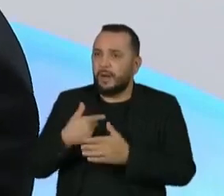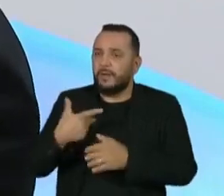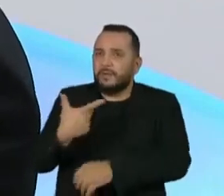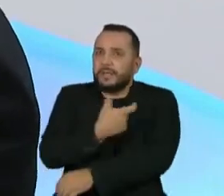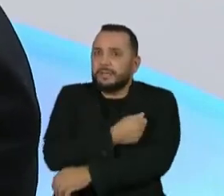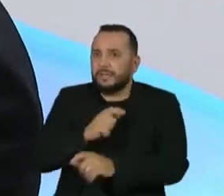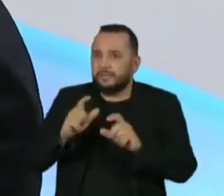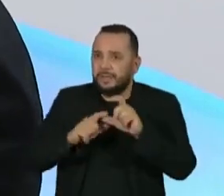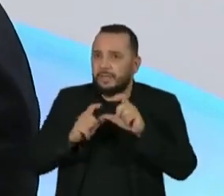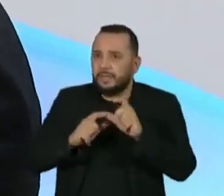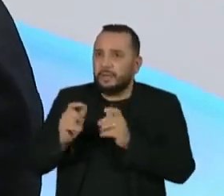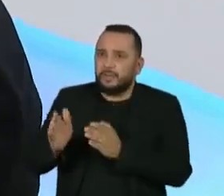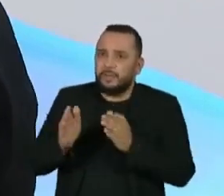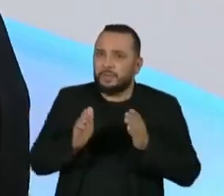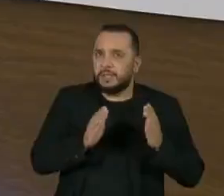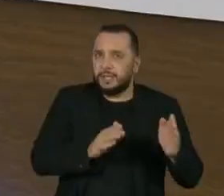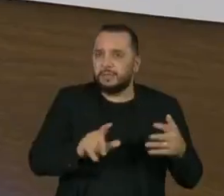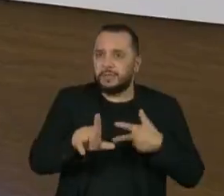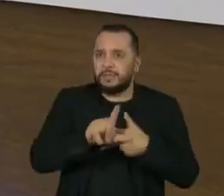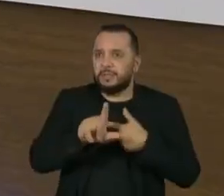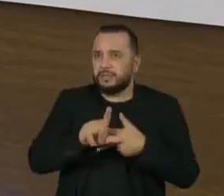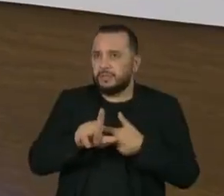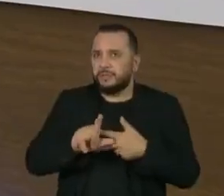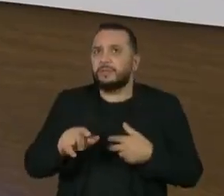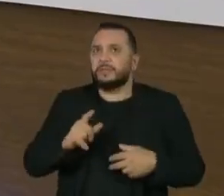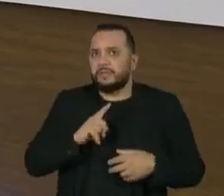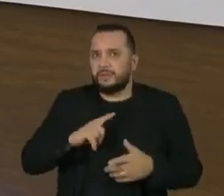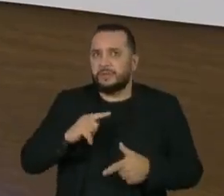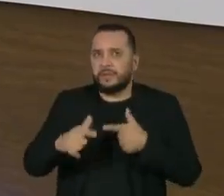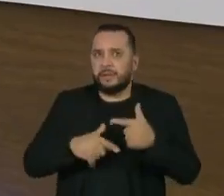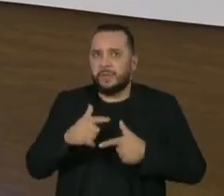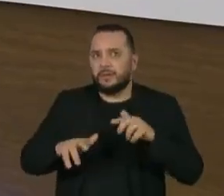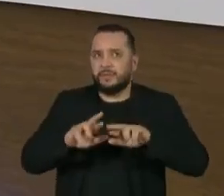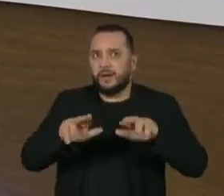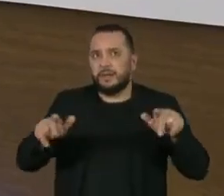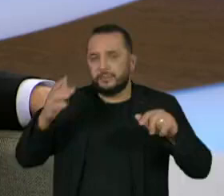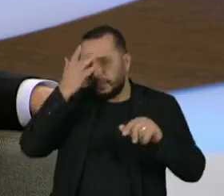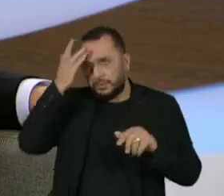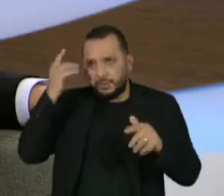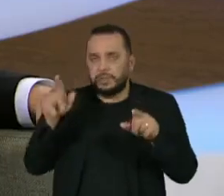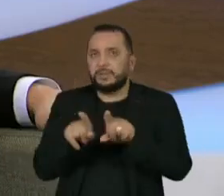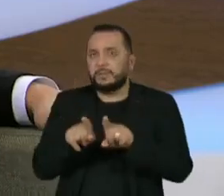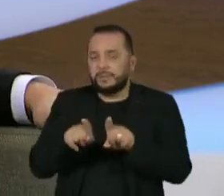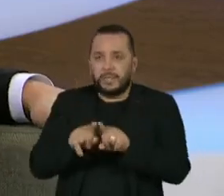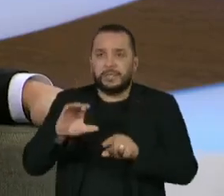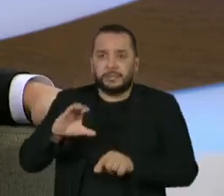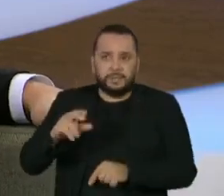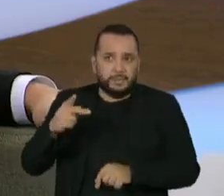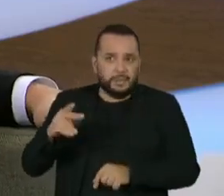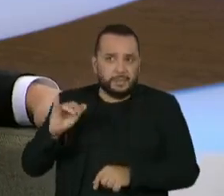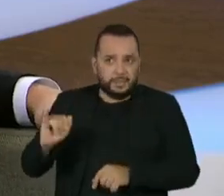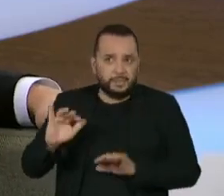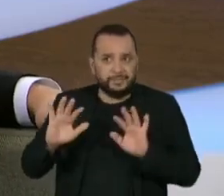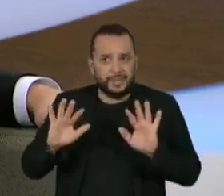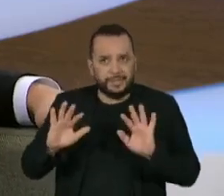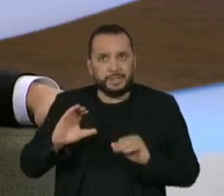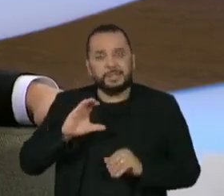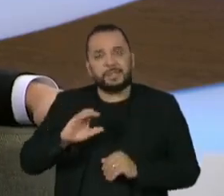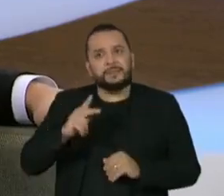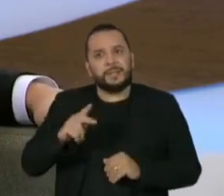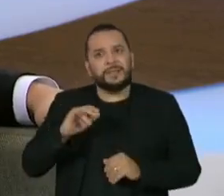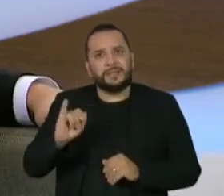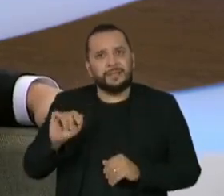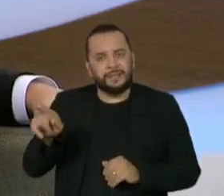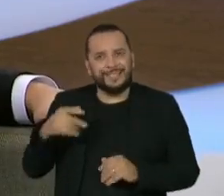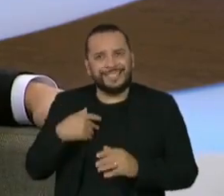legislativo. Então, houve méritos de todas as partes, inclusive da CPI, que eu reconheço, mas o fato é esse, elas seriam instaladas. Só não